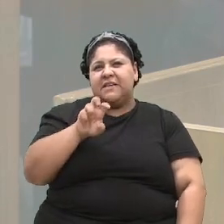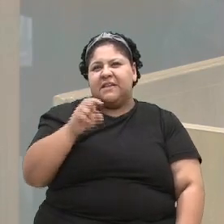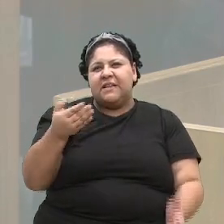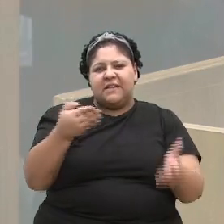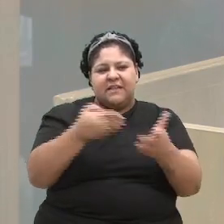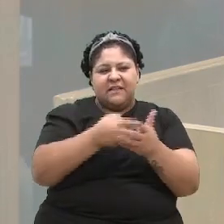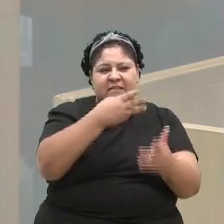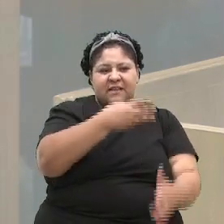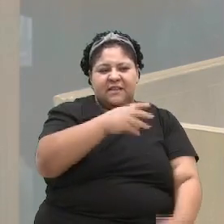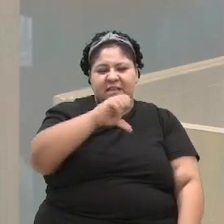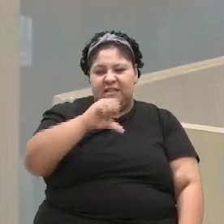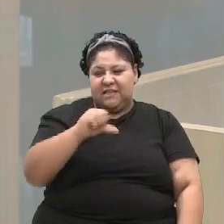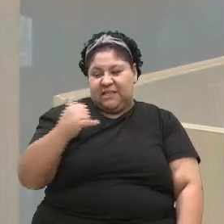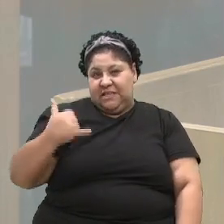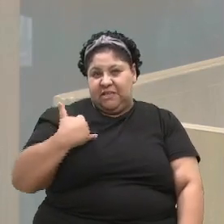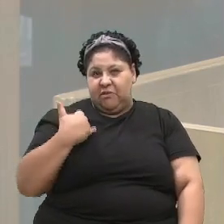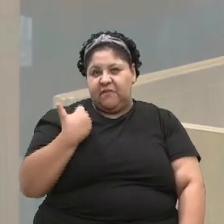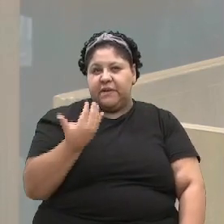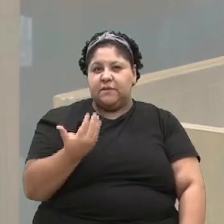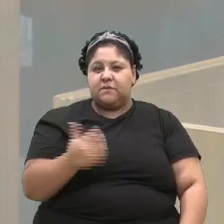39 anos.